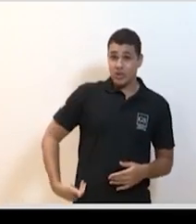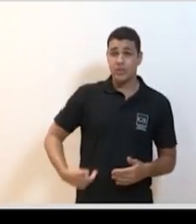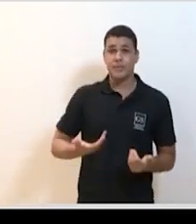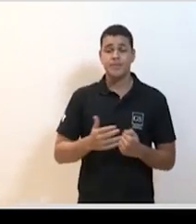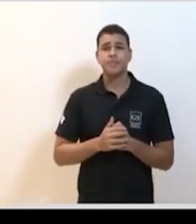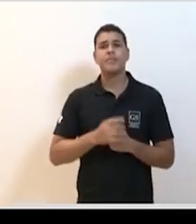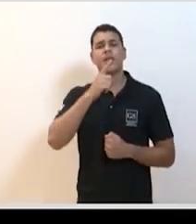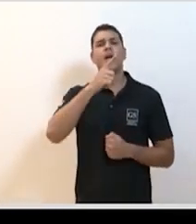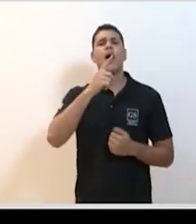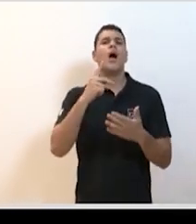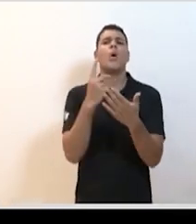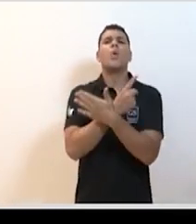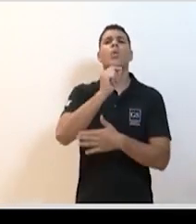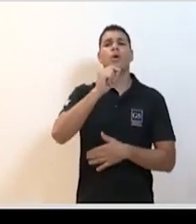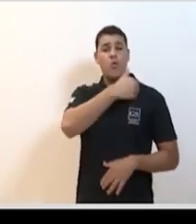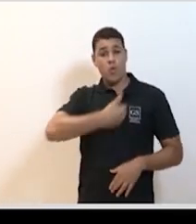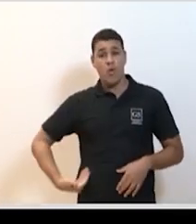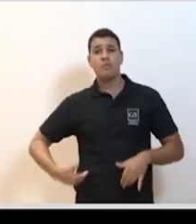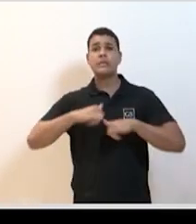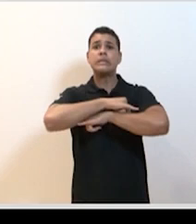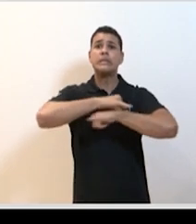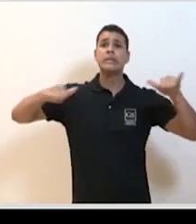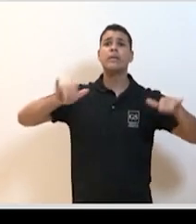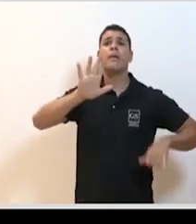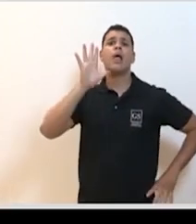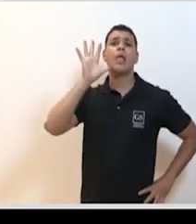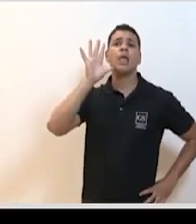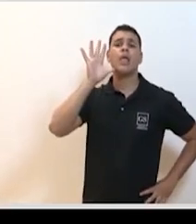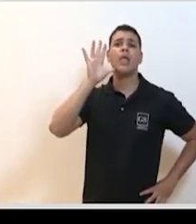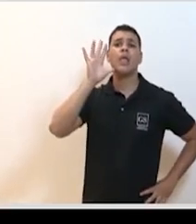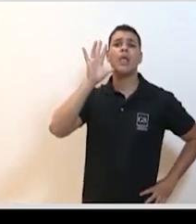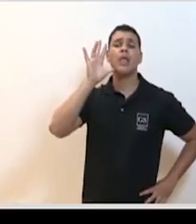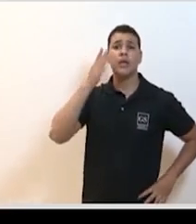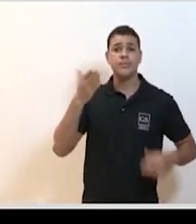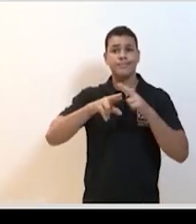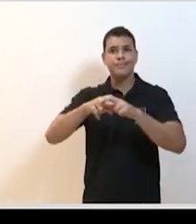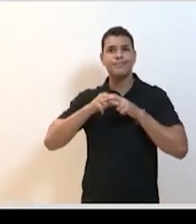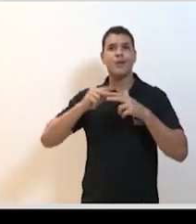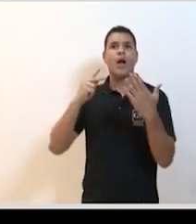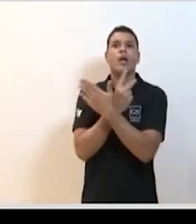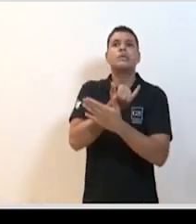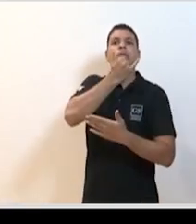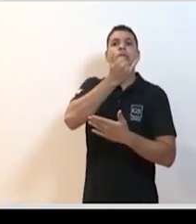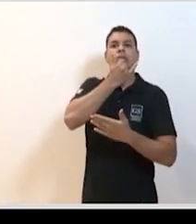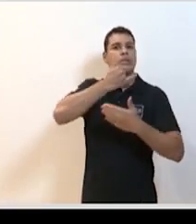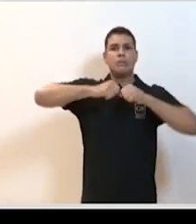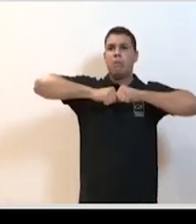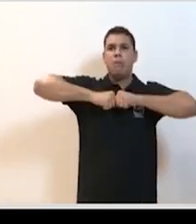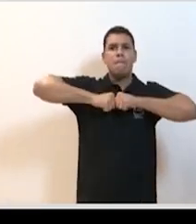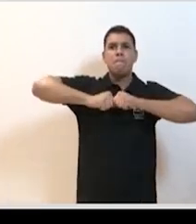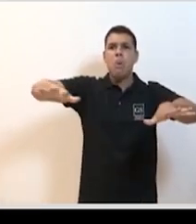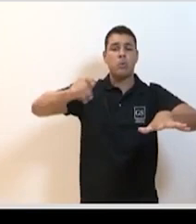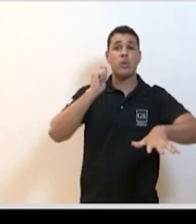Houve uma decisão que acabou sendo atrasada e esse atraso provavelmente acabou contribuindo para uma disseminação